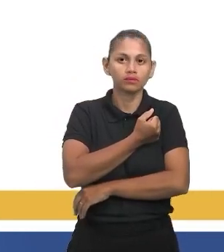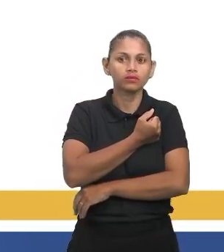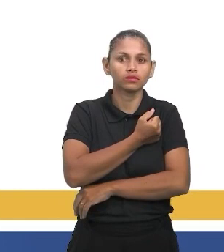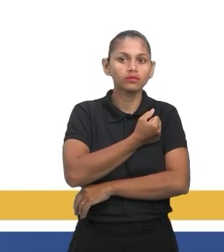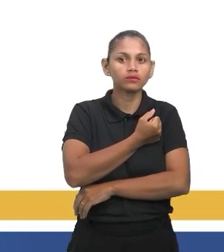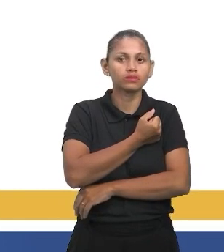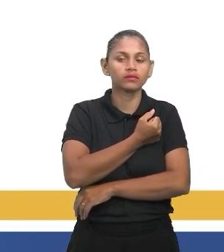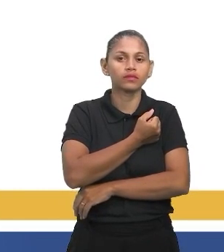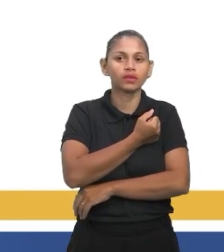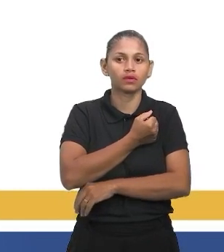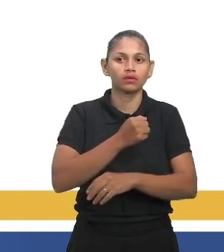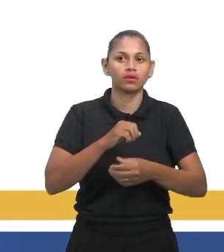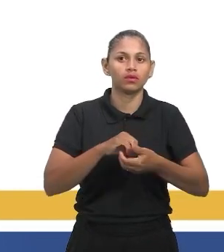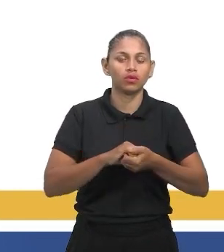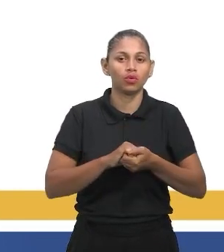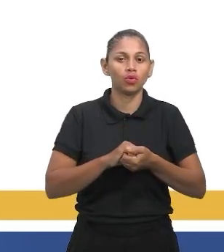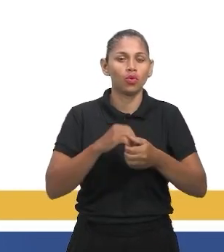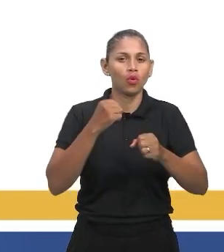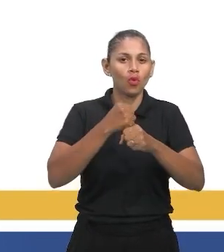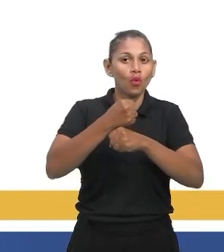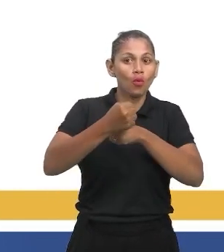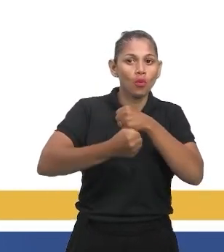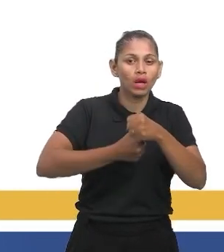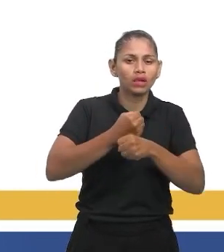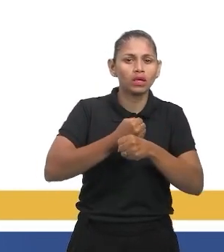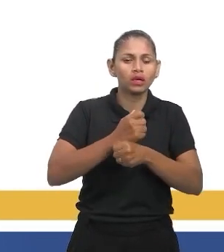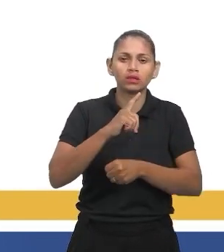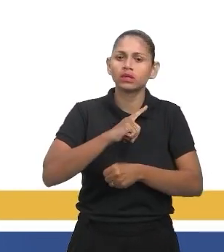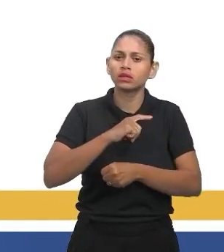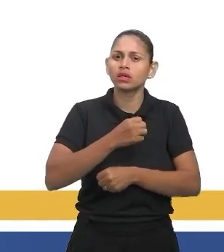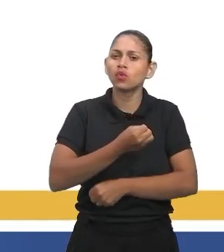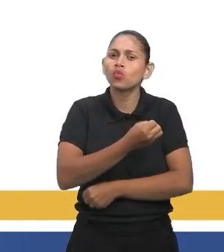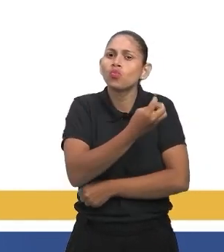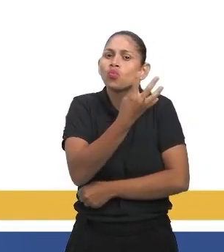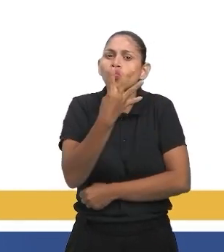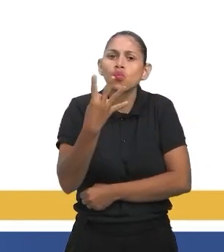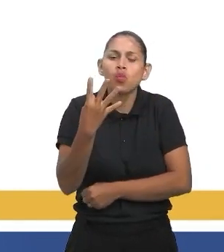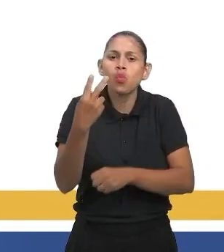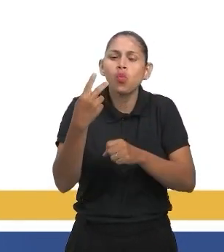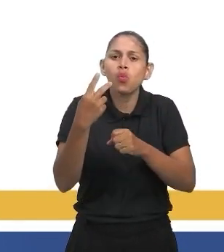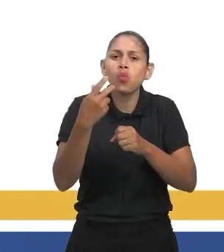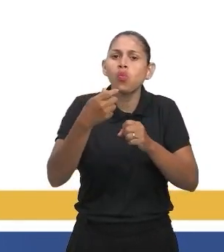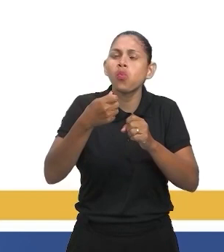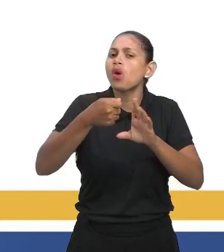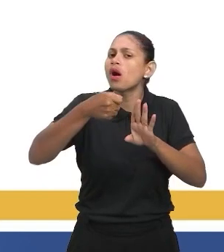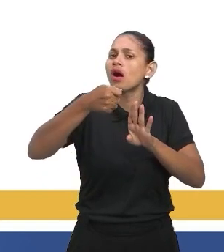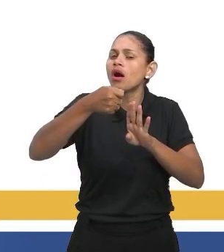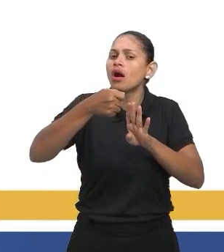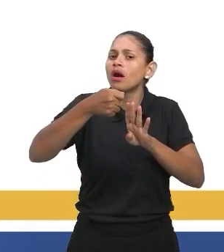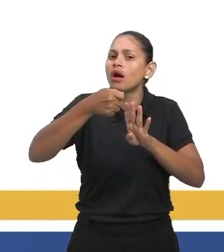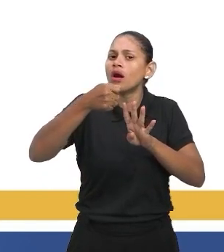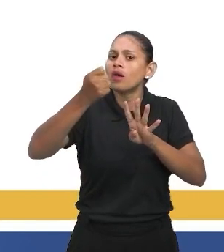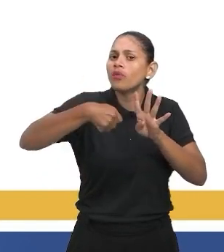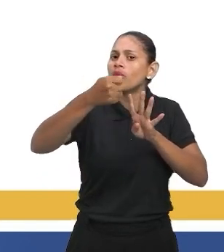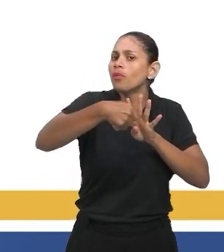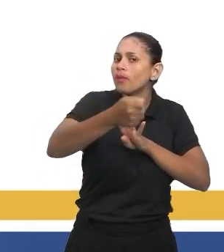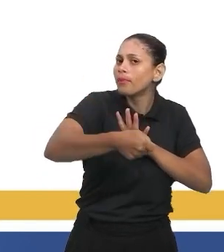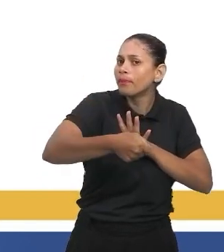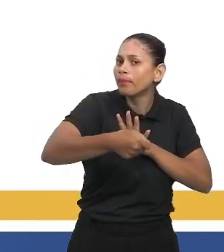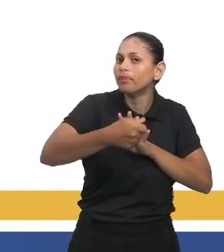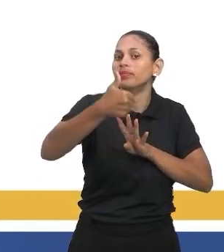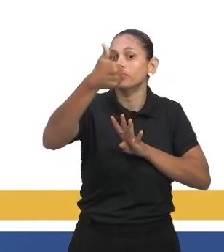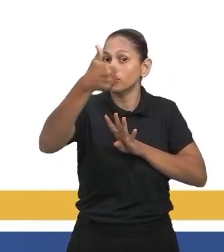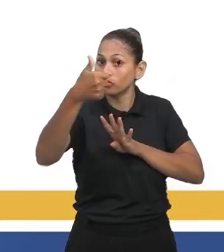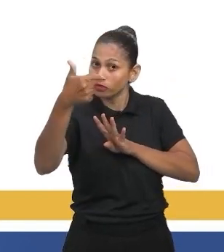É o número par de termos, né? A média é o quê? Soma tudo e divide por doze. Somando tudo e dividido por doze, vamos chegar aqui